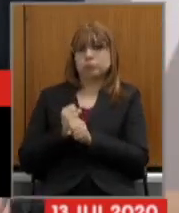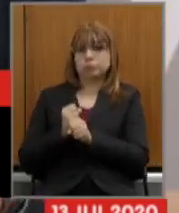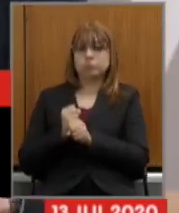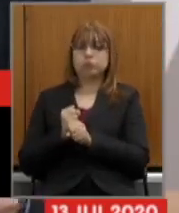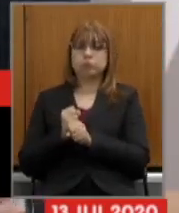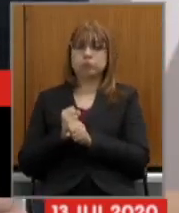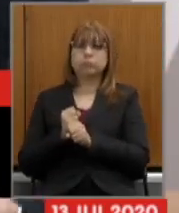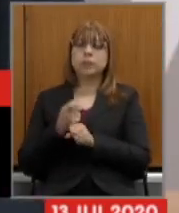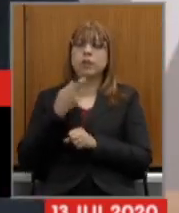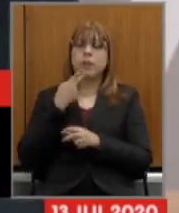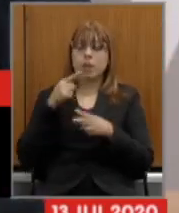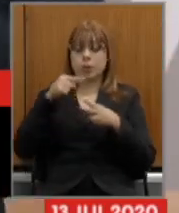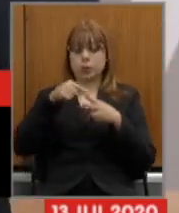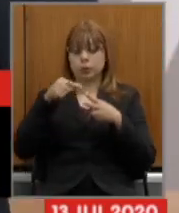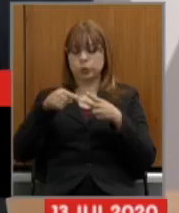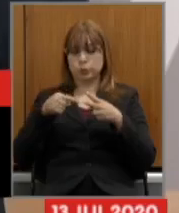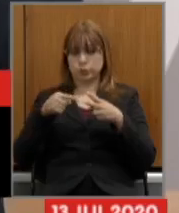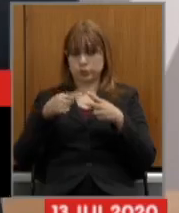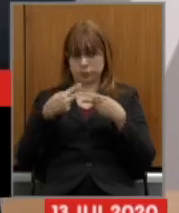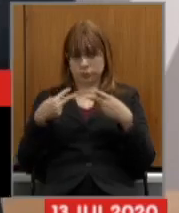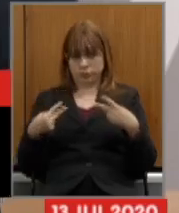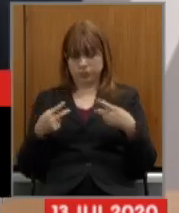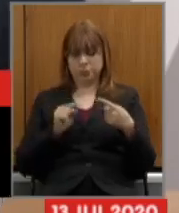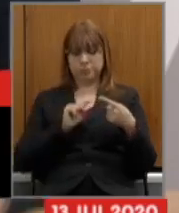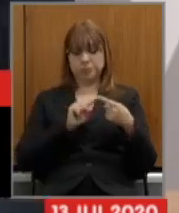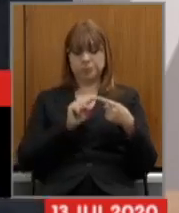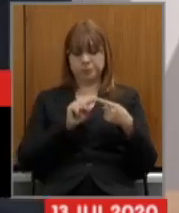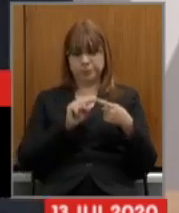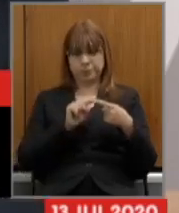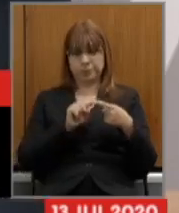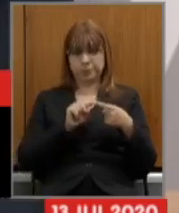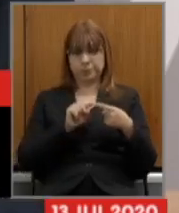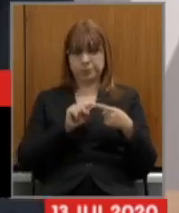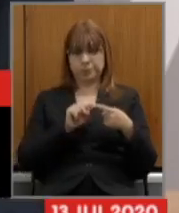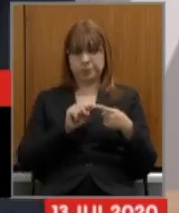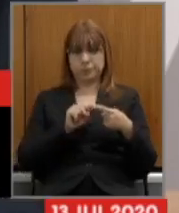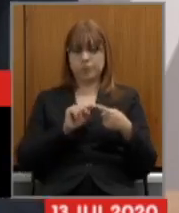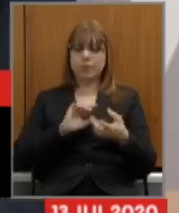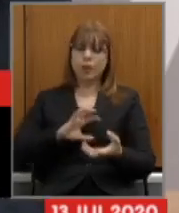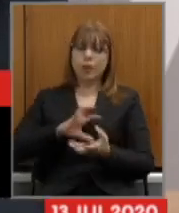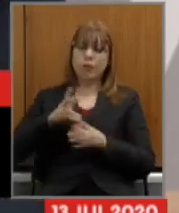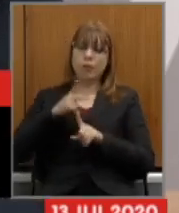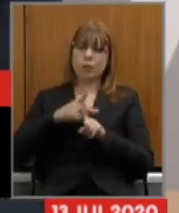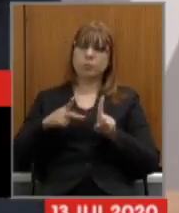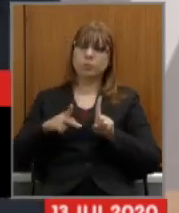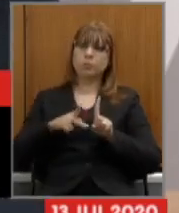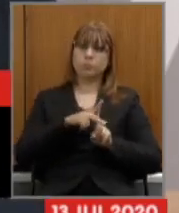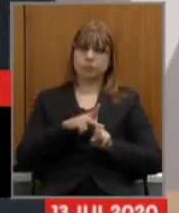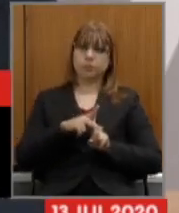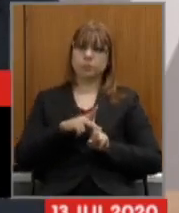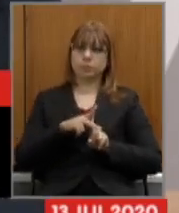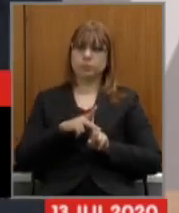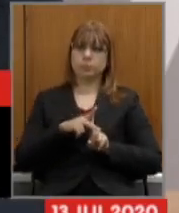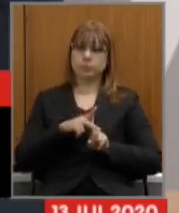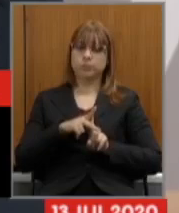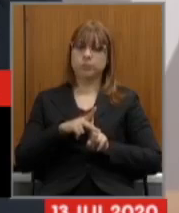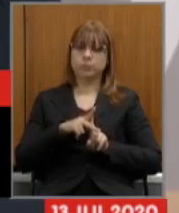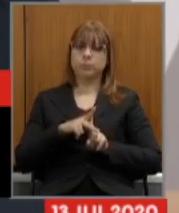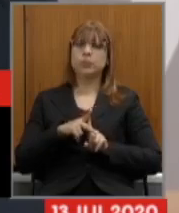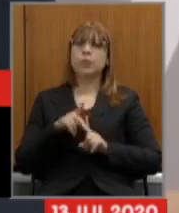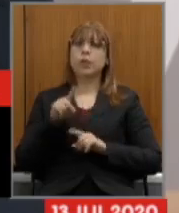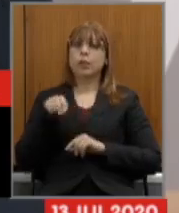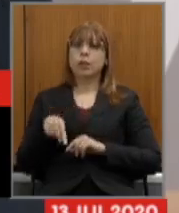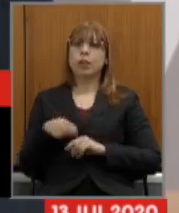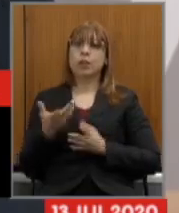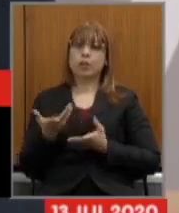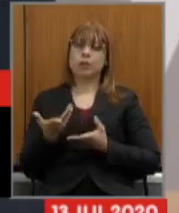dizer duas coisas aqui primeiro que a reforma da Previdência parte das mesmas premissas do regime geral